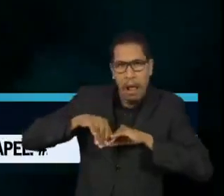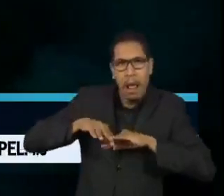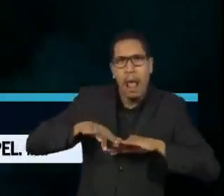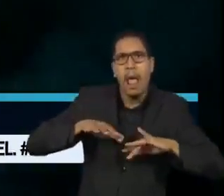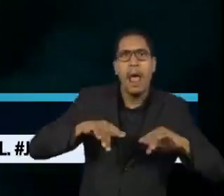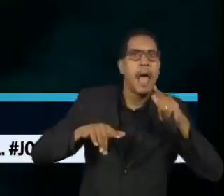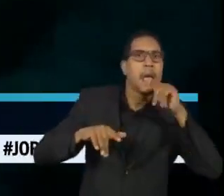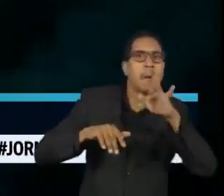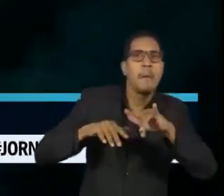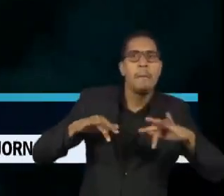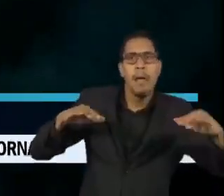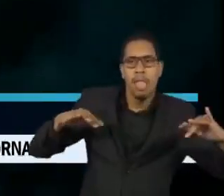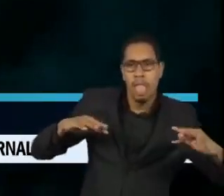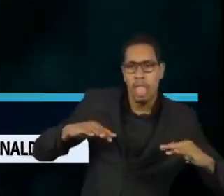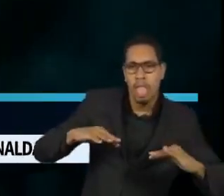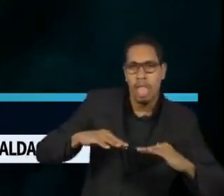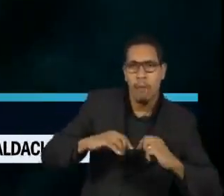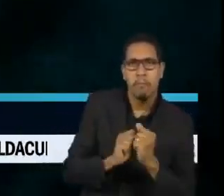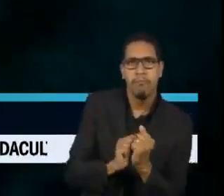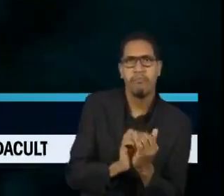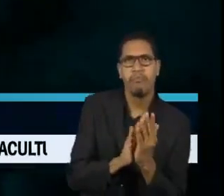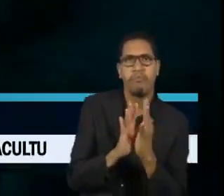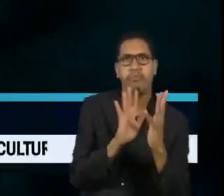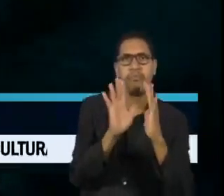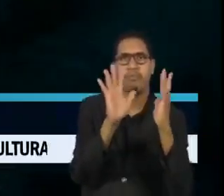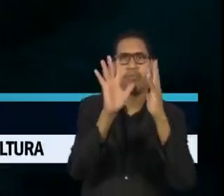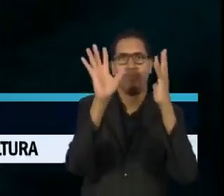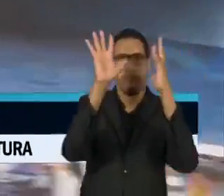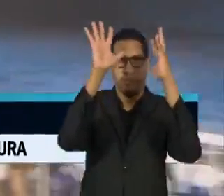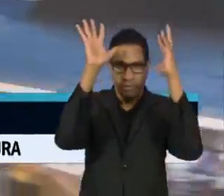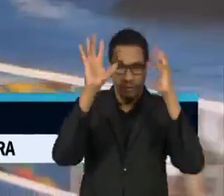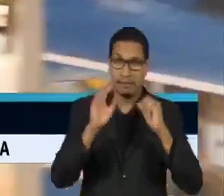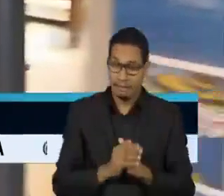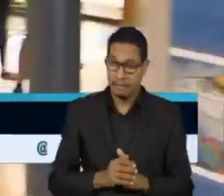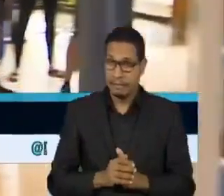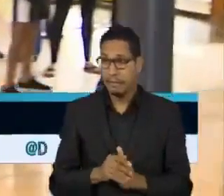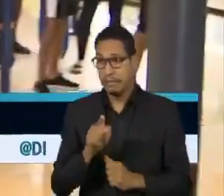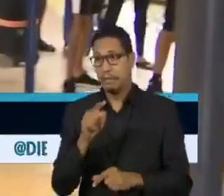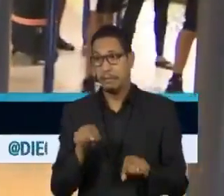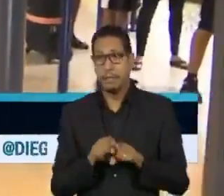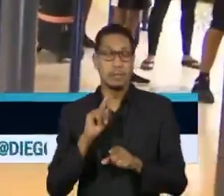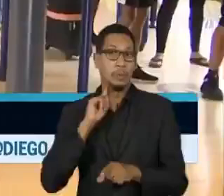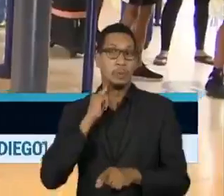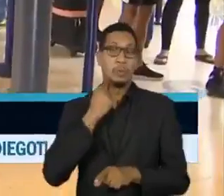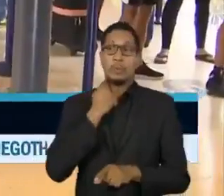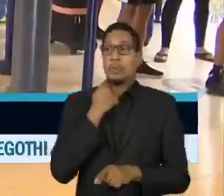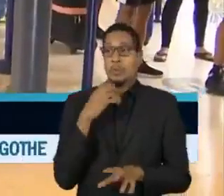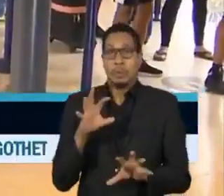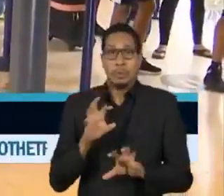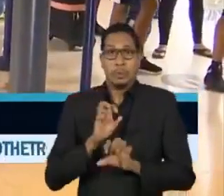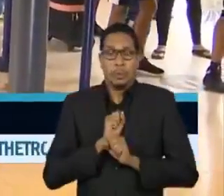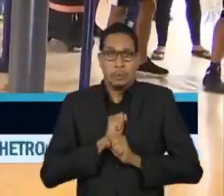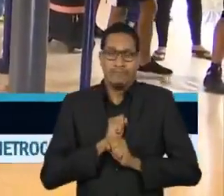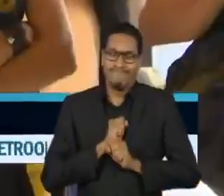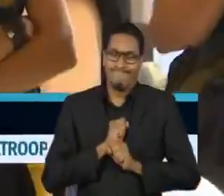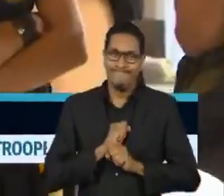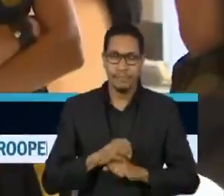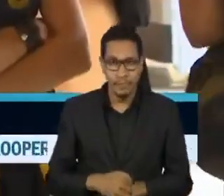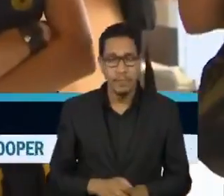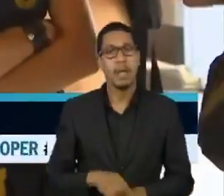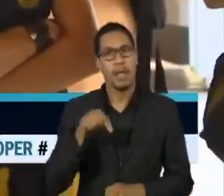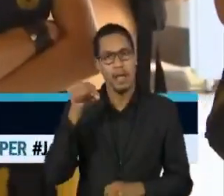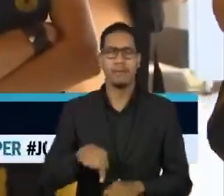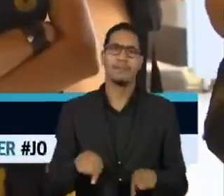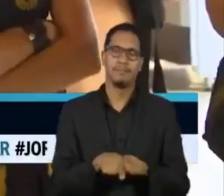O governo espanhol determinou a evacuação de mais três cidades e deve declarar La Palma como área de catástrofe natural